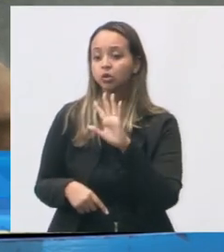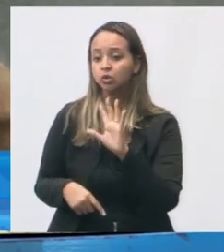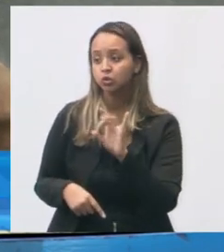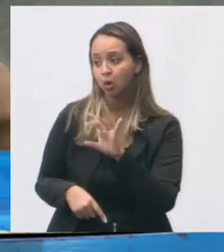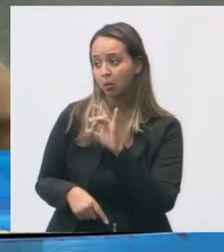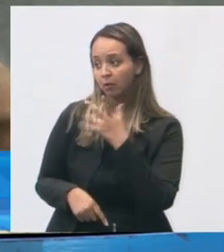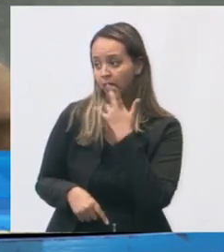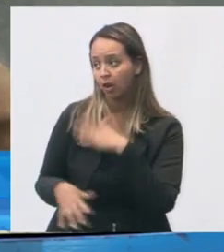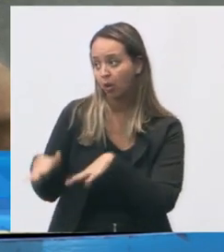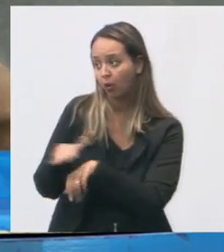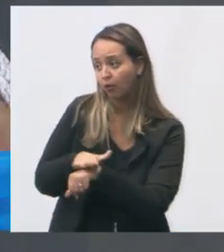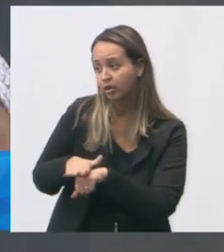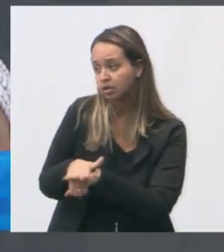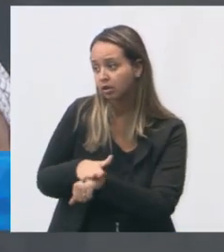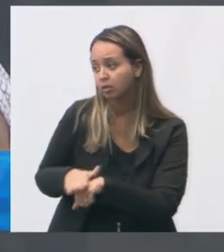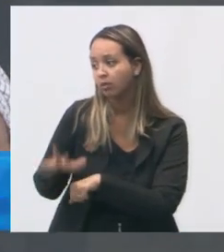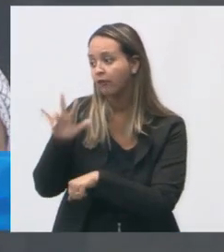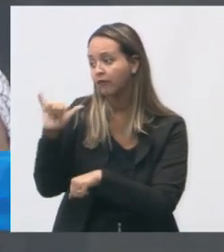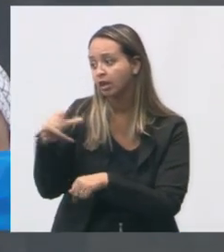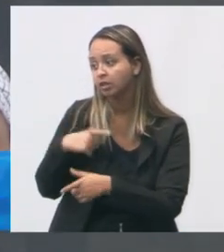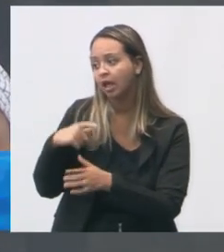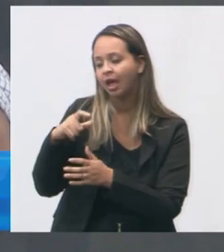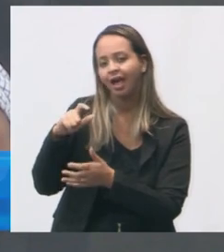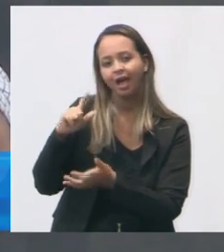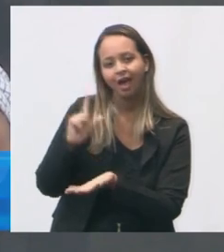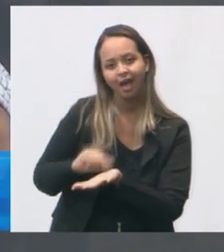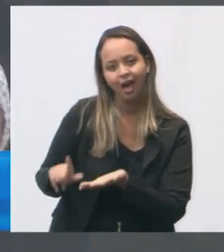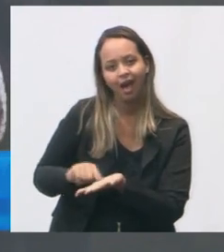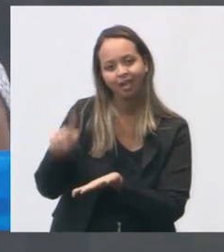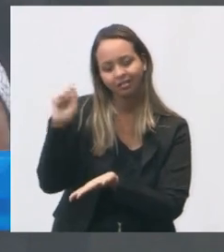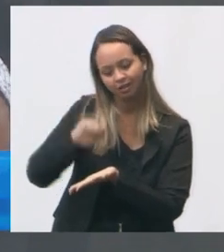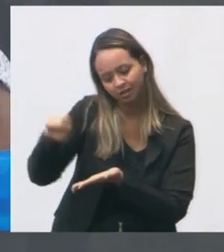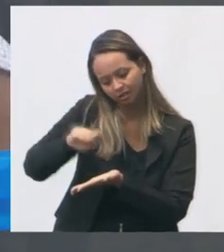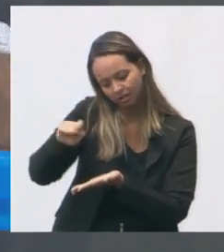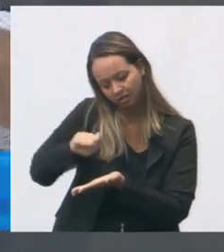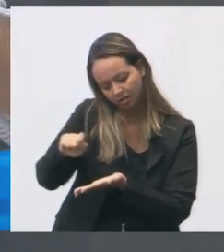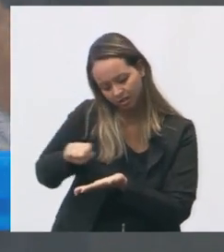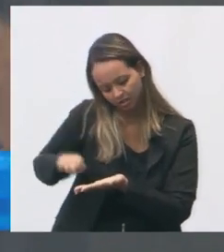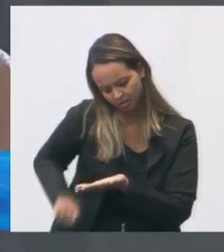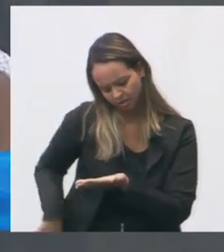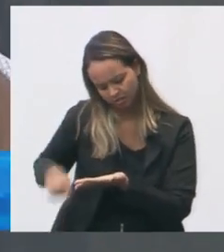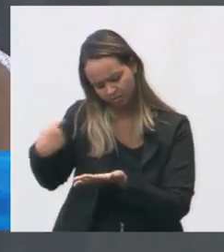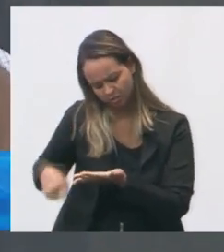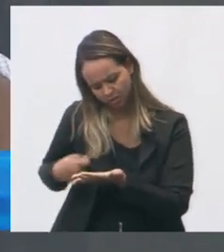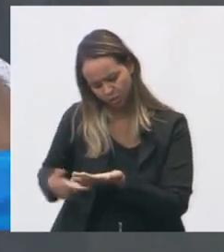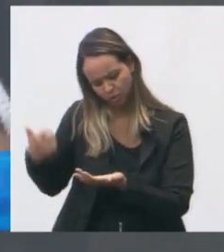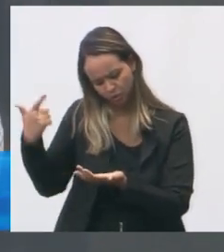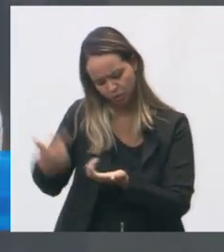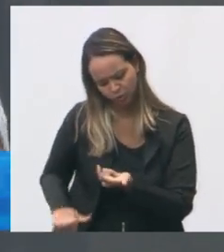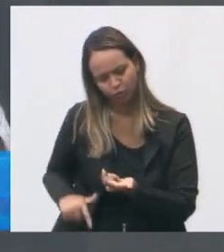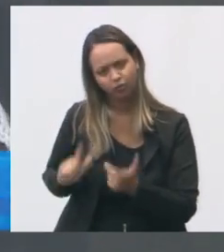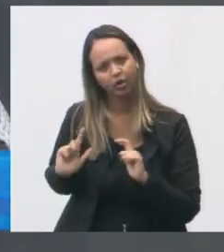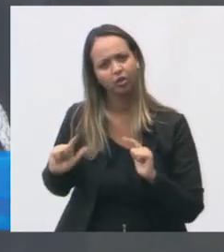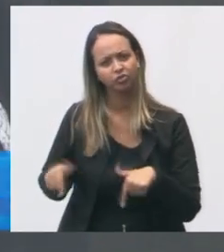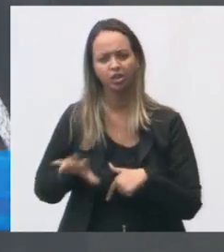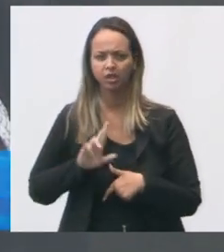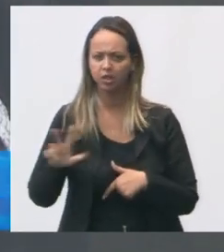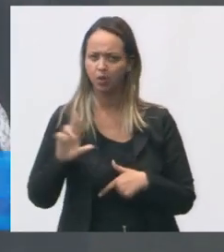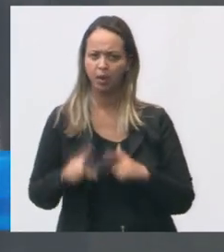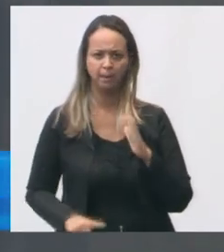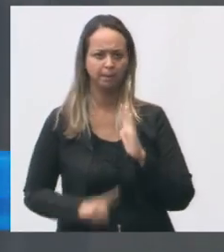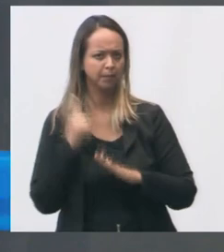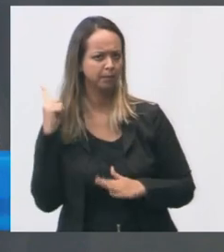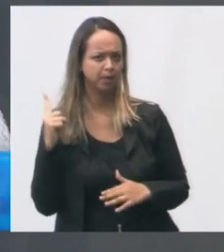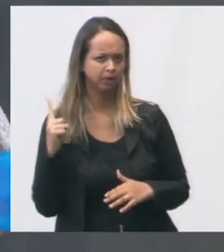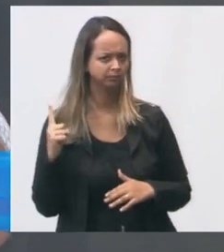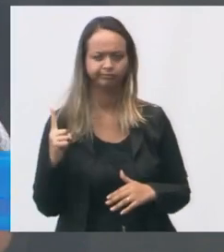tudo que a gente está conversando vai fazer parte de uma ata para a gente poder mais uma vez agir. Não é a primeira vez que iremos agir.